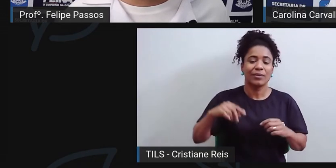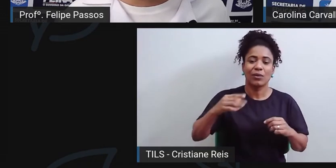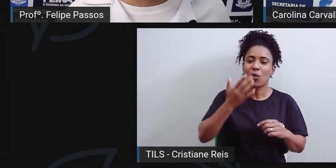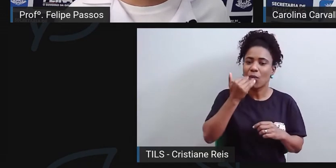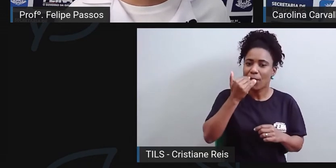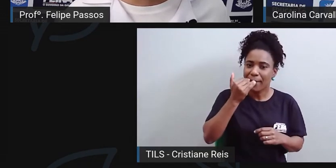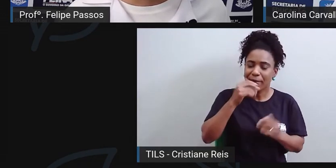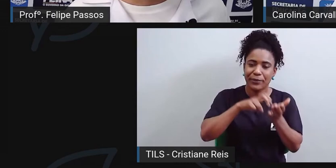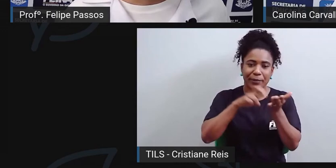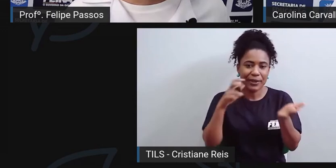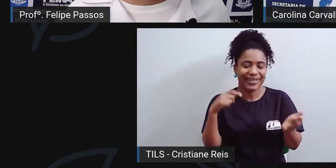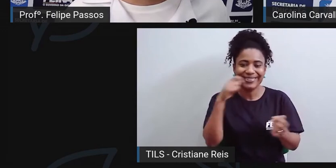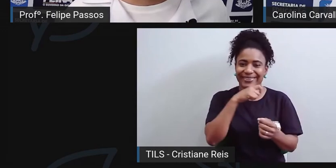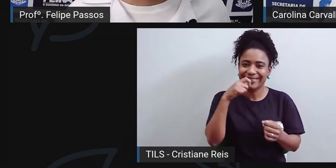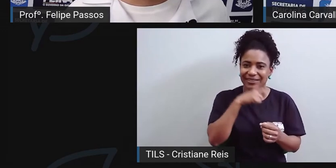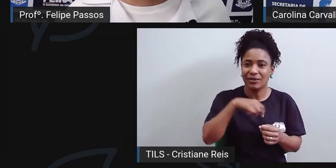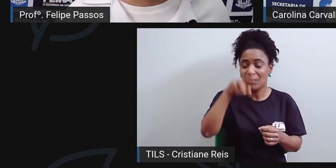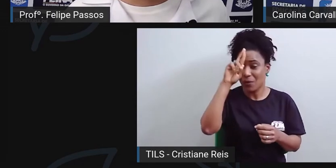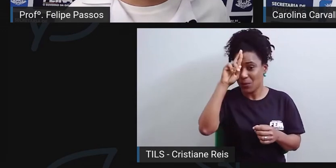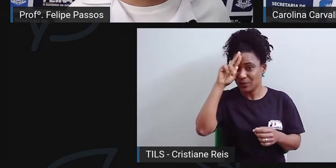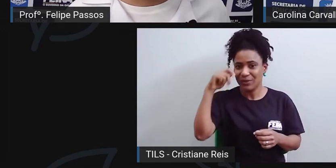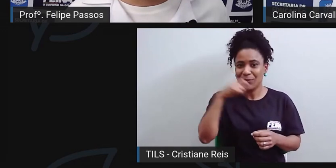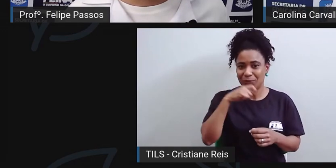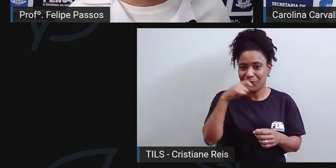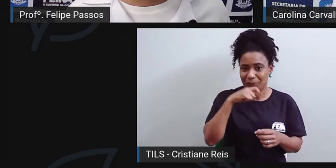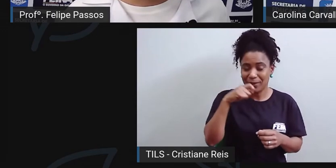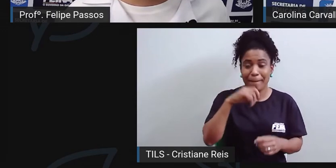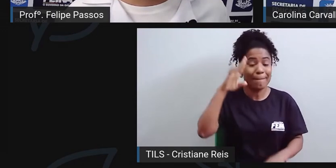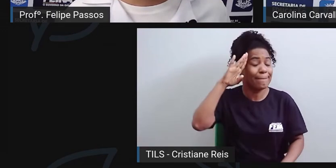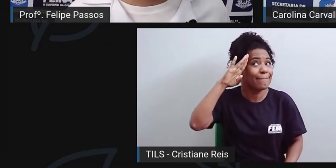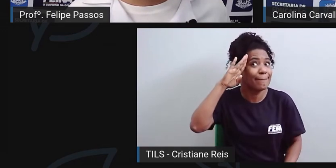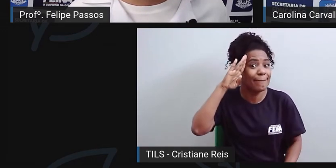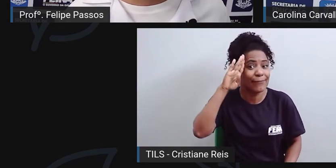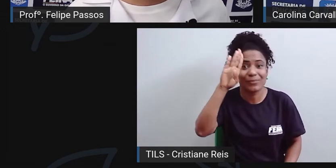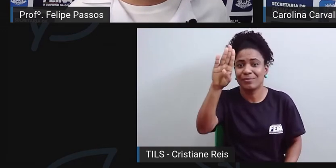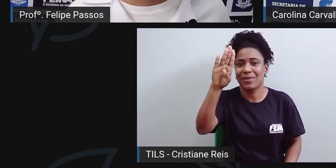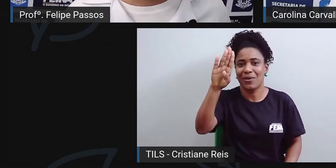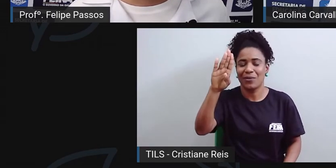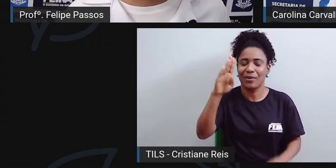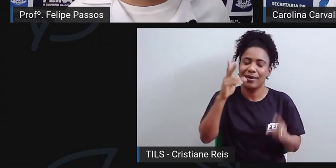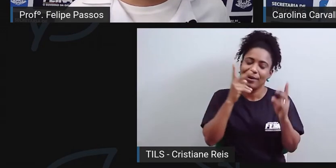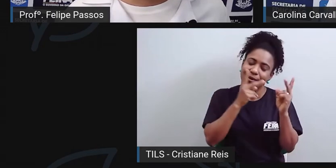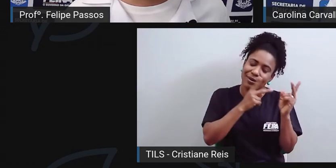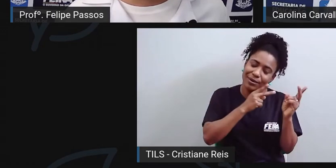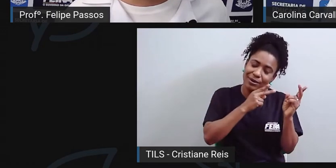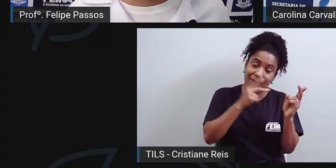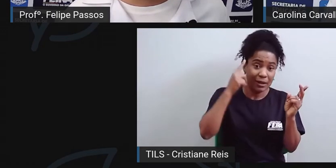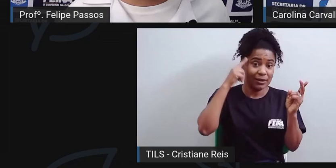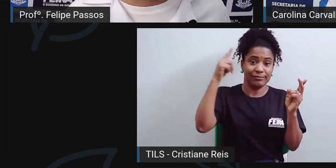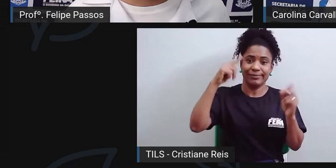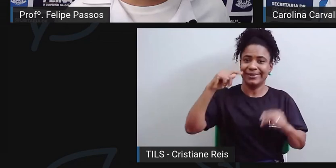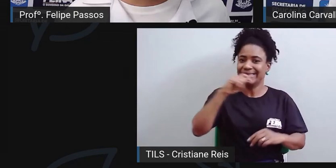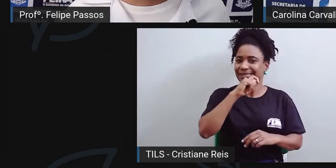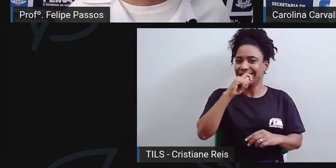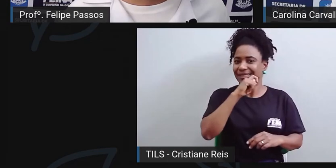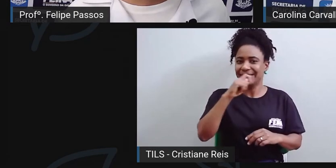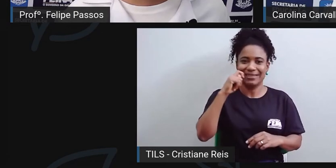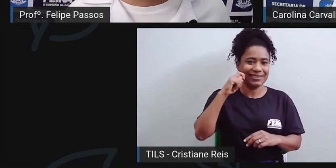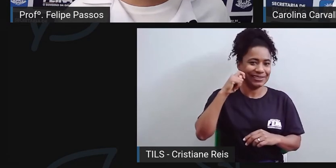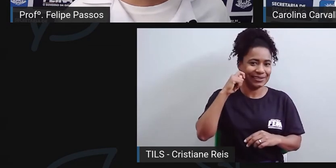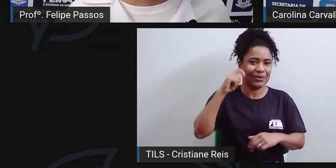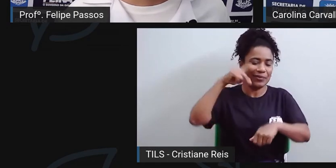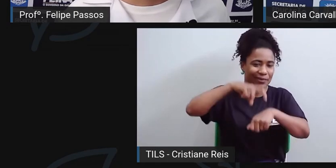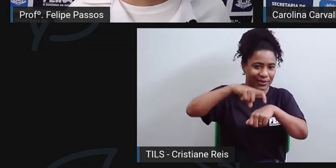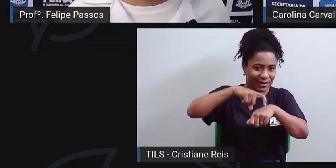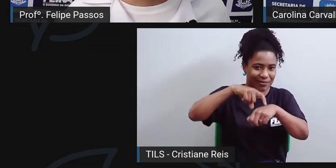café da manhã, almoço e principalmente antes de dormir, que é o horário que normalmente a gente tem mais tempo, então